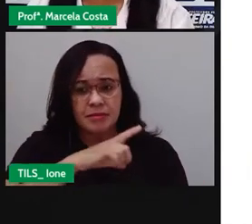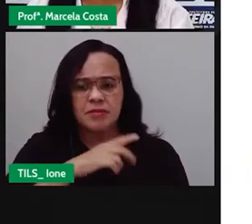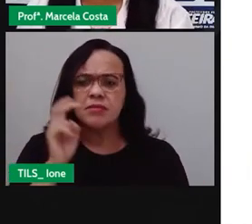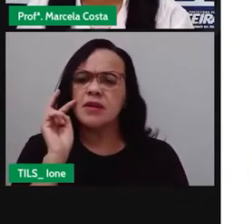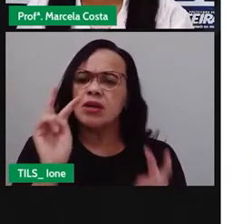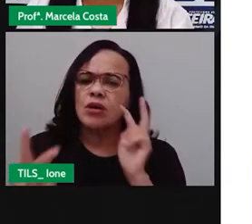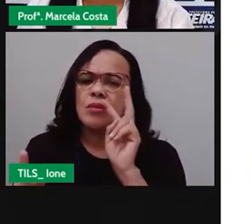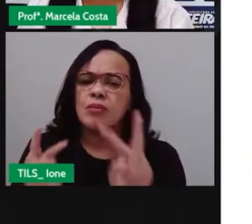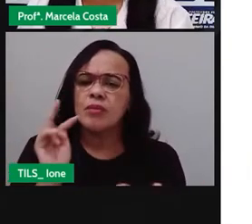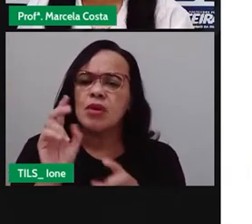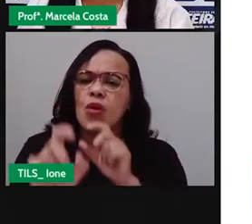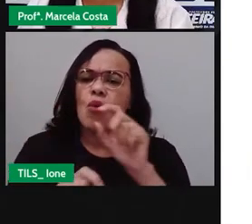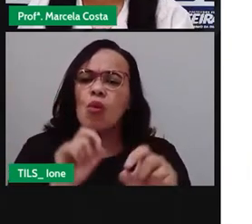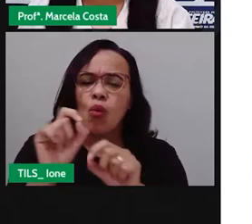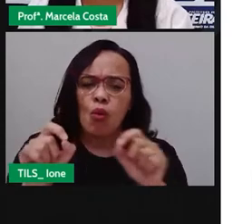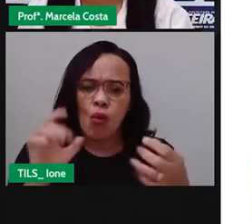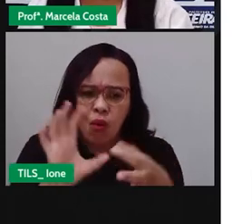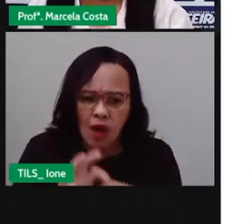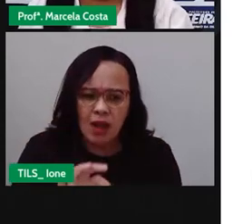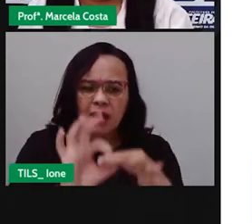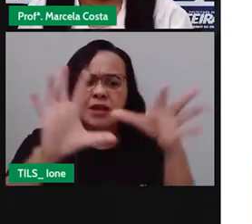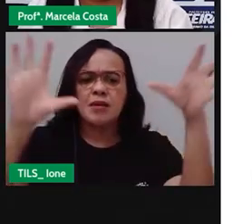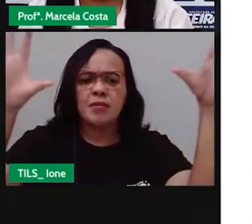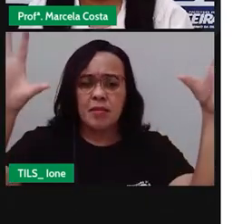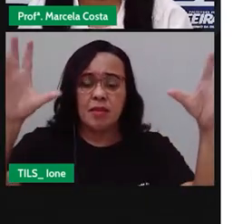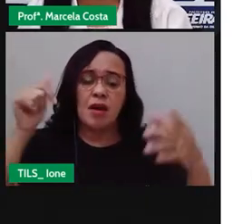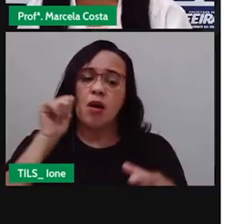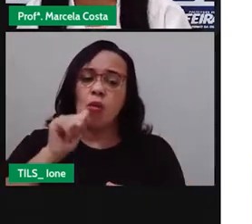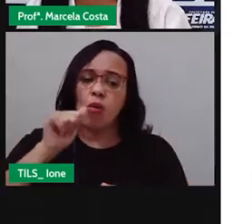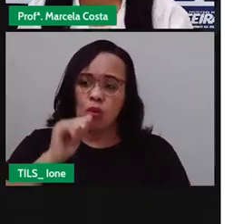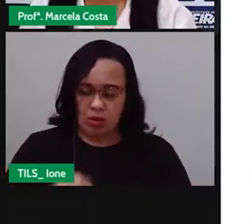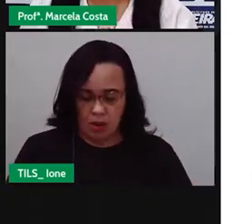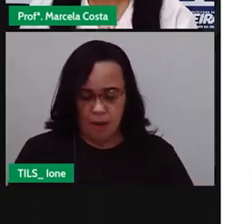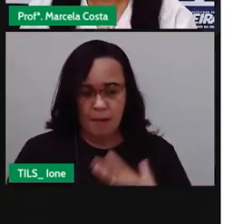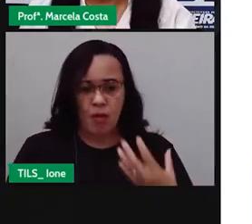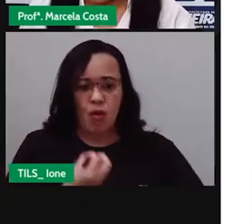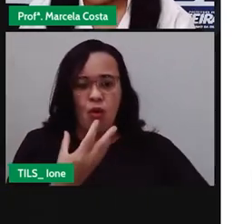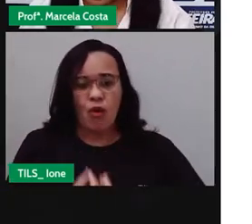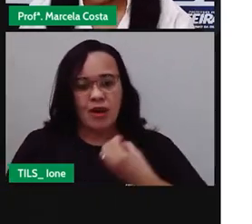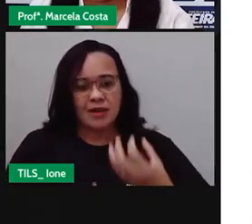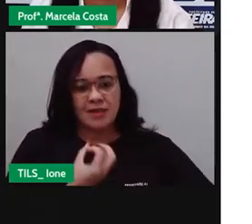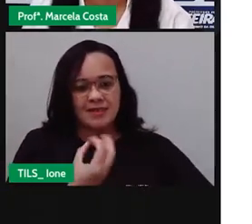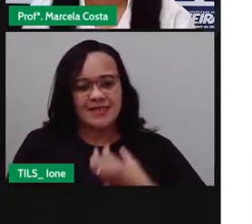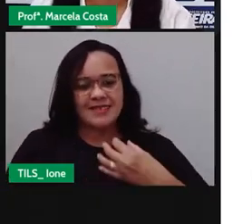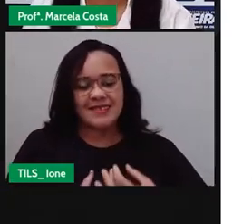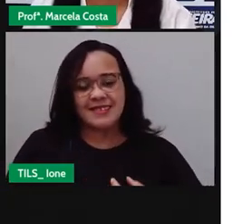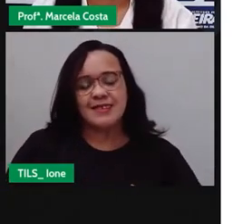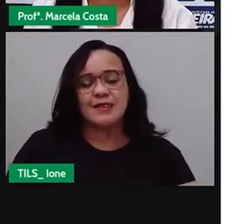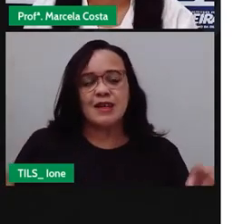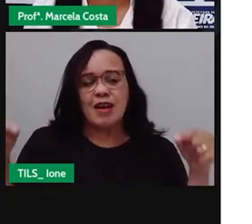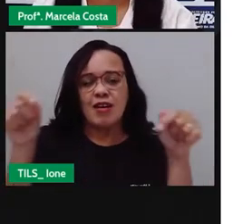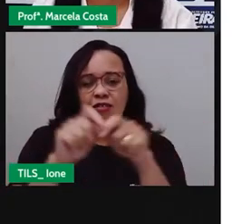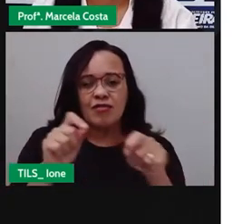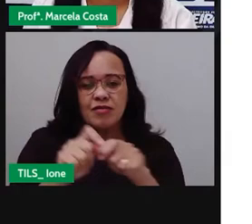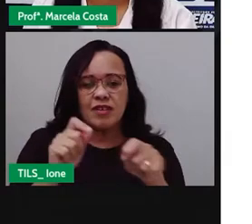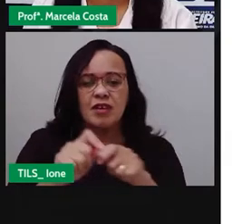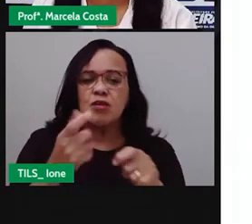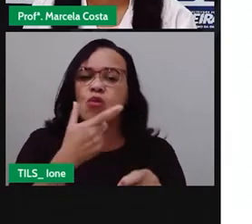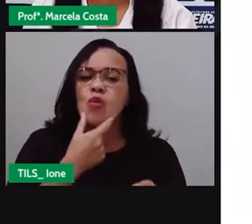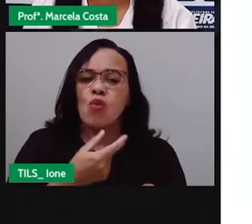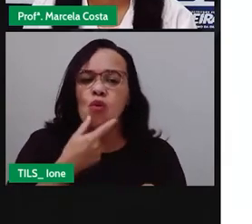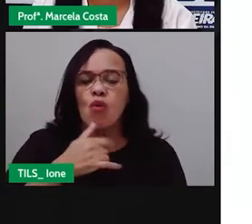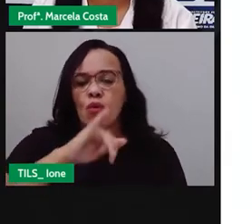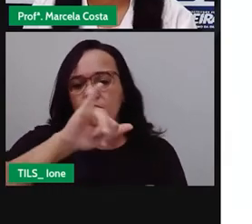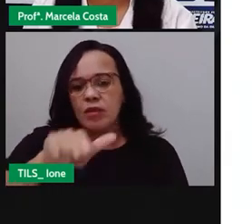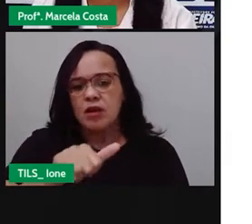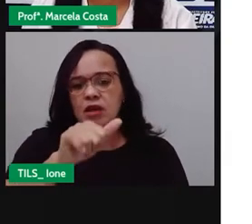escultura Liberdade de uma poetisa, que foi feita pelo artista Gilmário, também